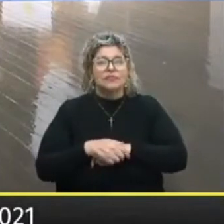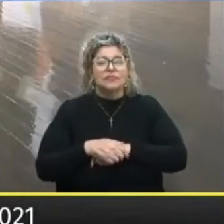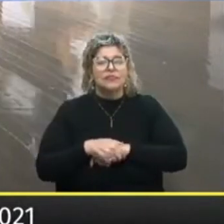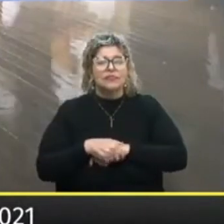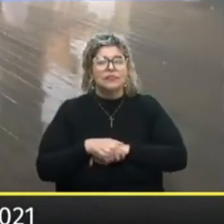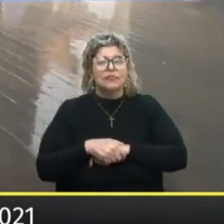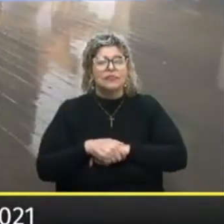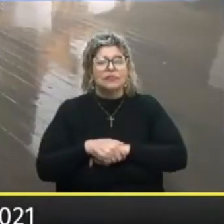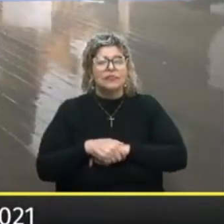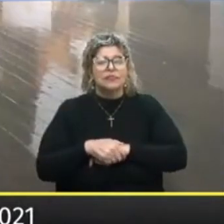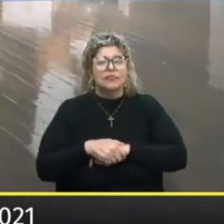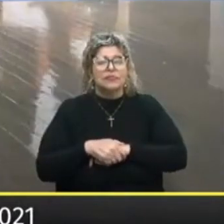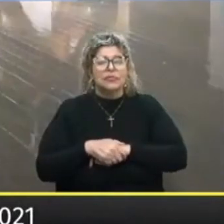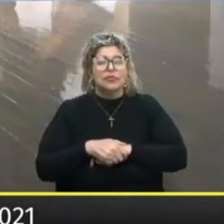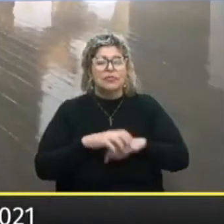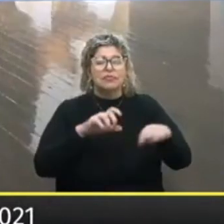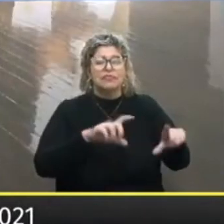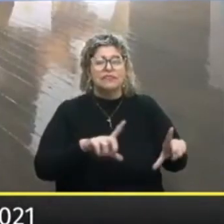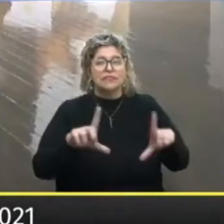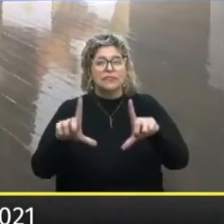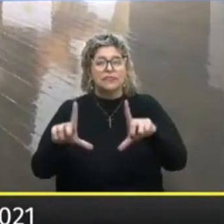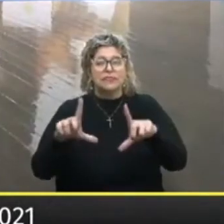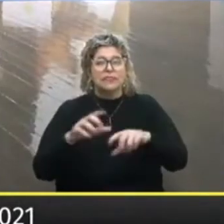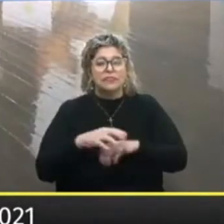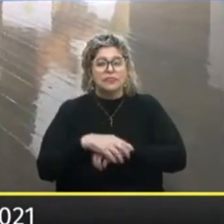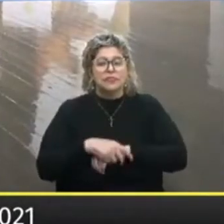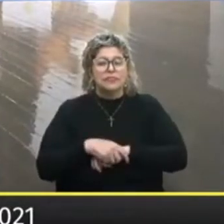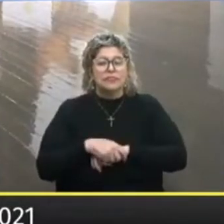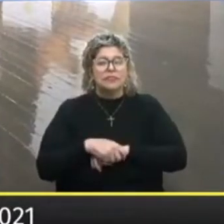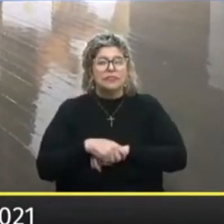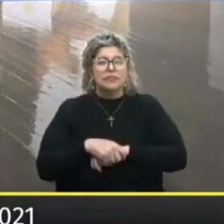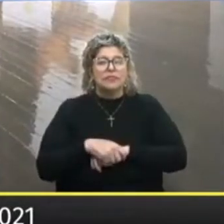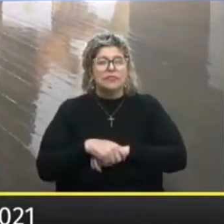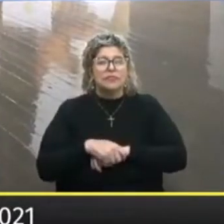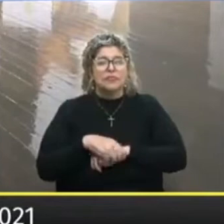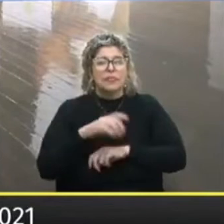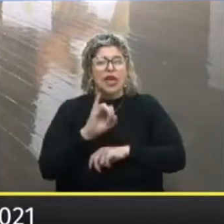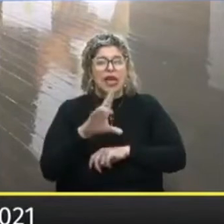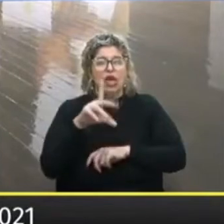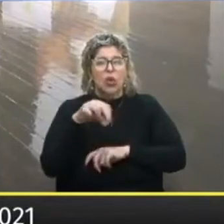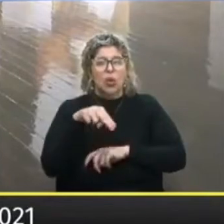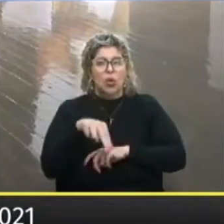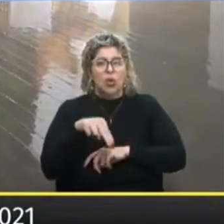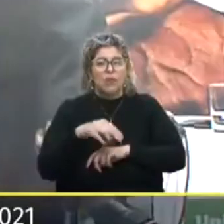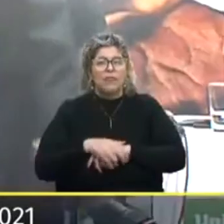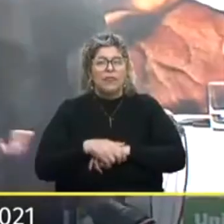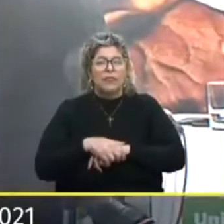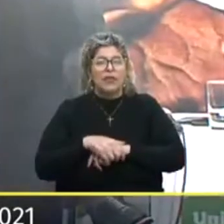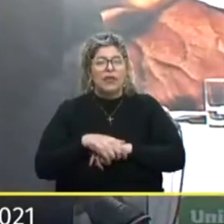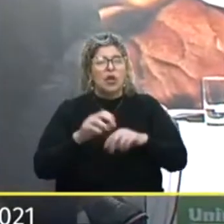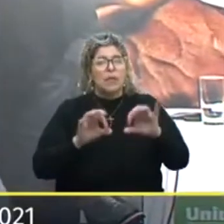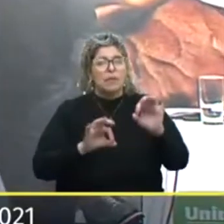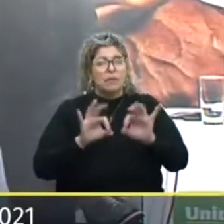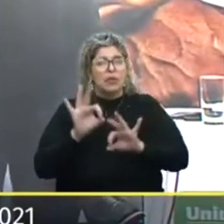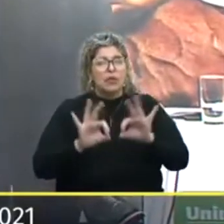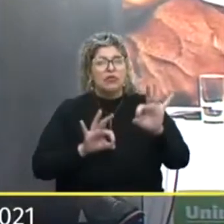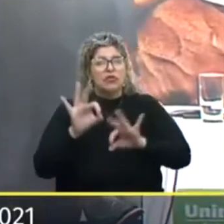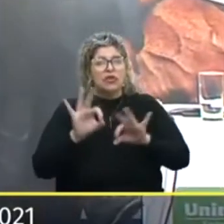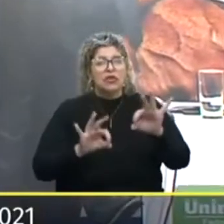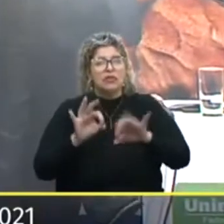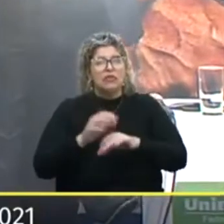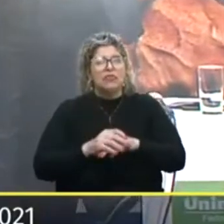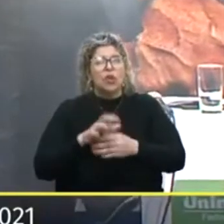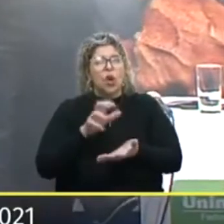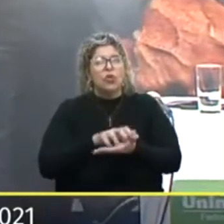Também recebendo Esse certificado Do IconX E do projeto Consumidor